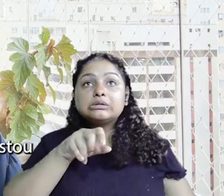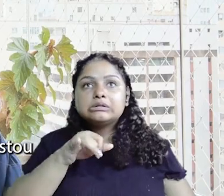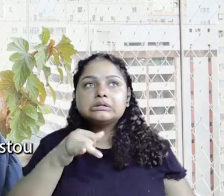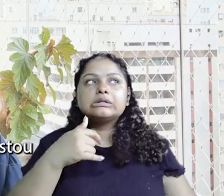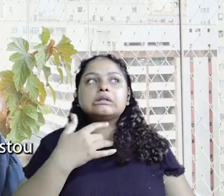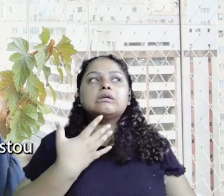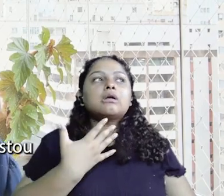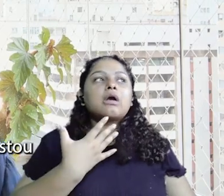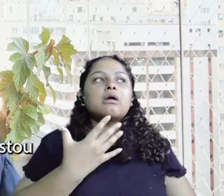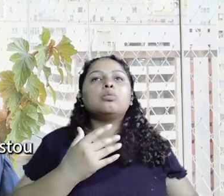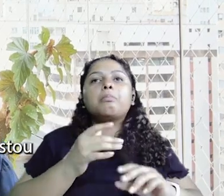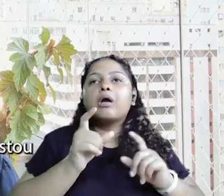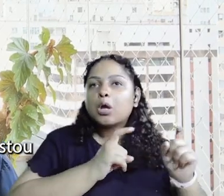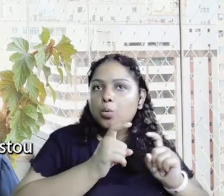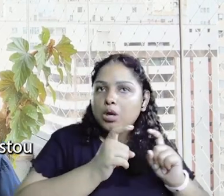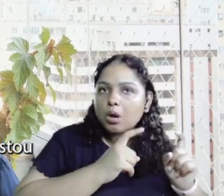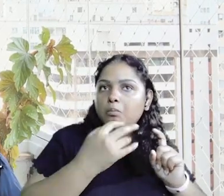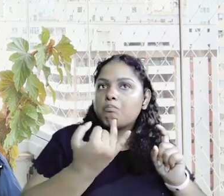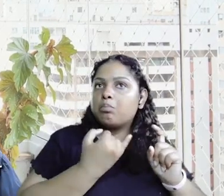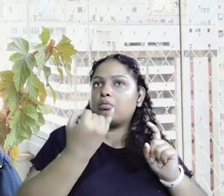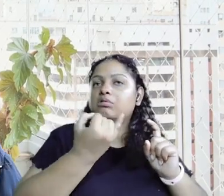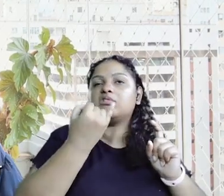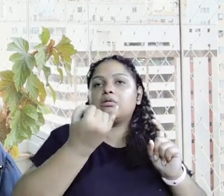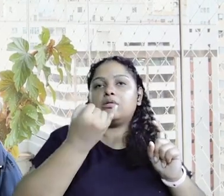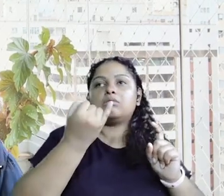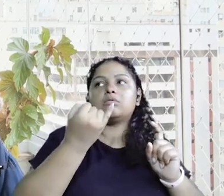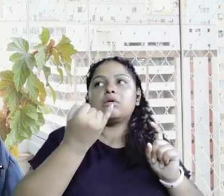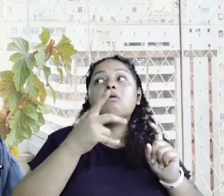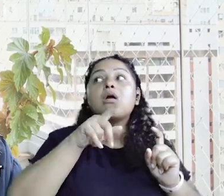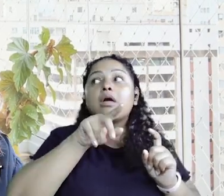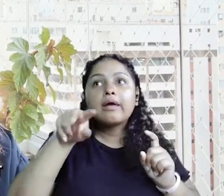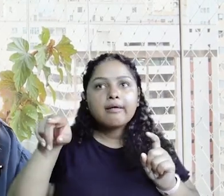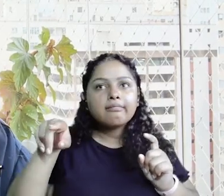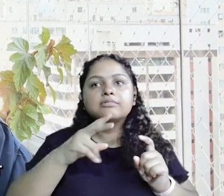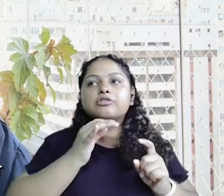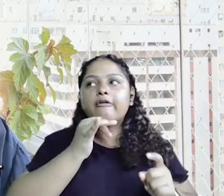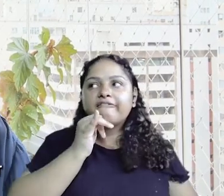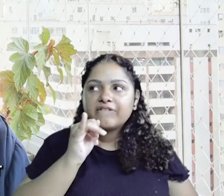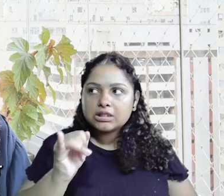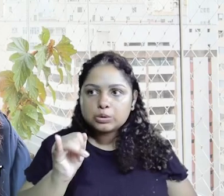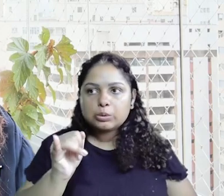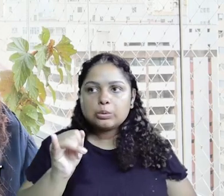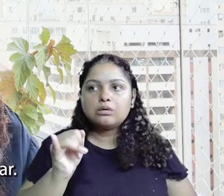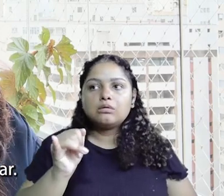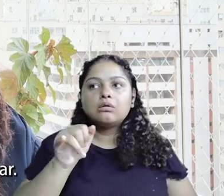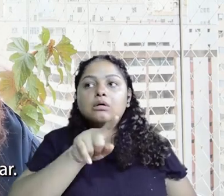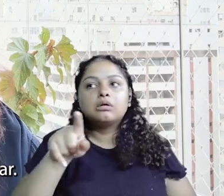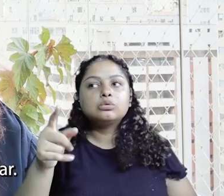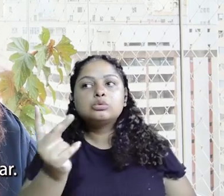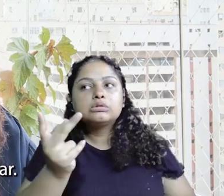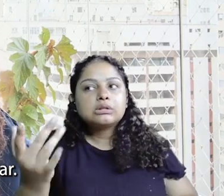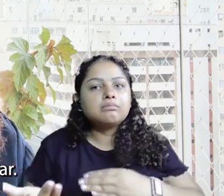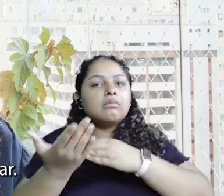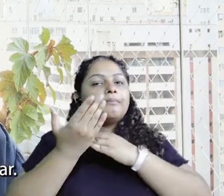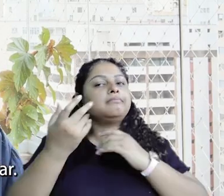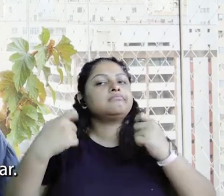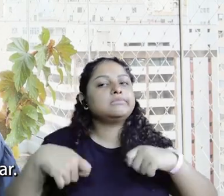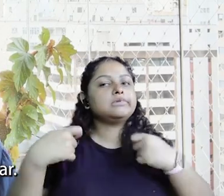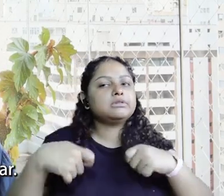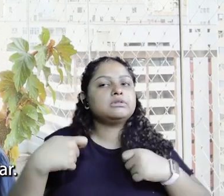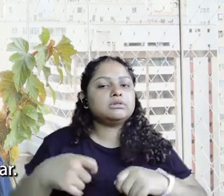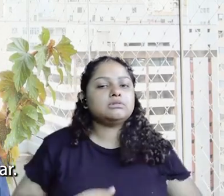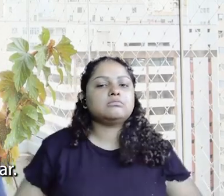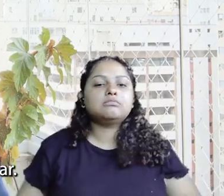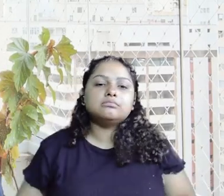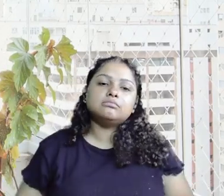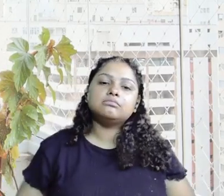então os meus filhos sabem que se eu estou em uma reunião importante que eu aviso para eles, né, um cliente, um pitch para investidor, e os cachorros começam a latir, eles